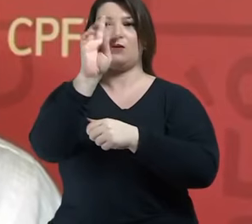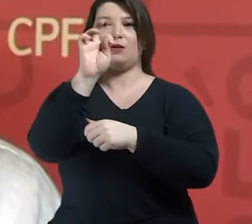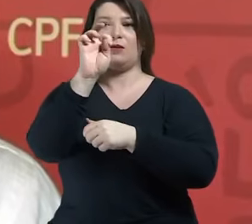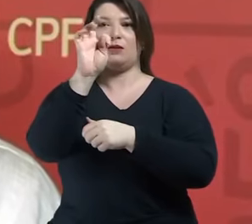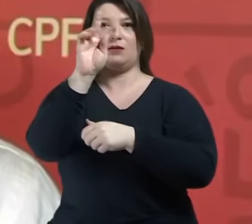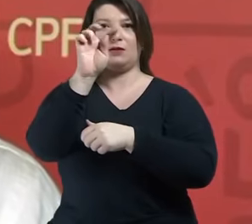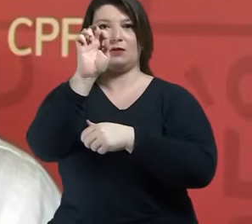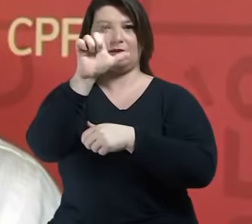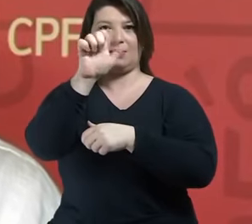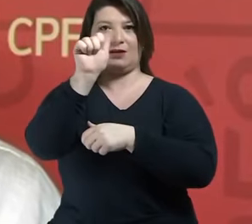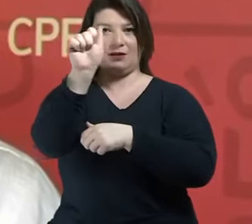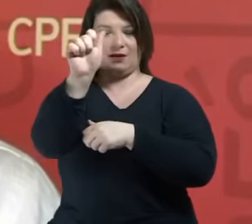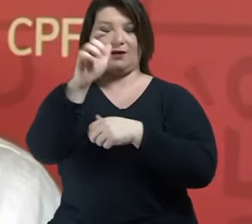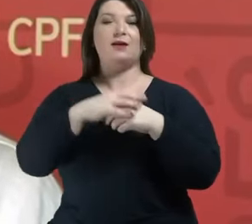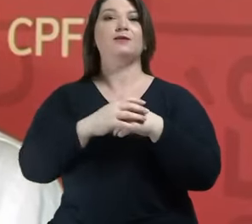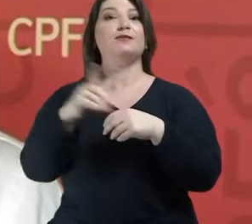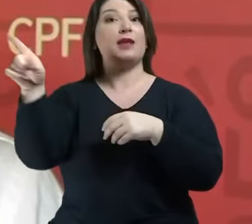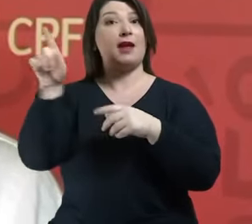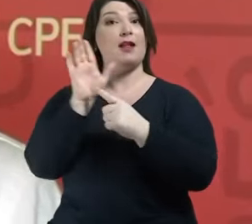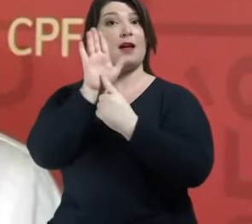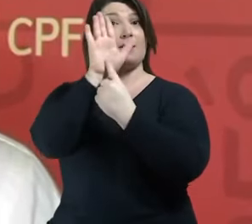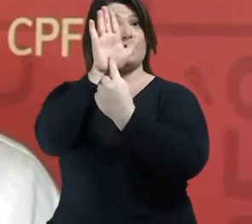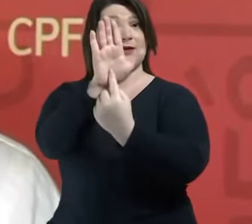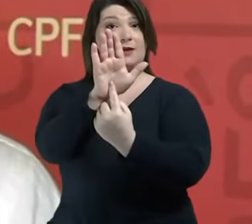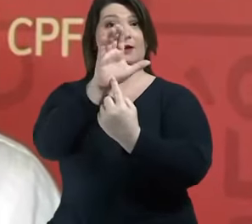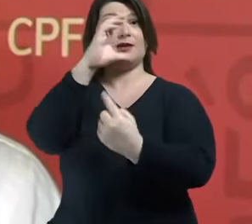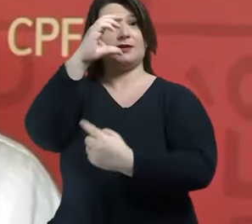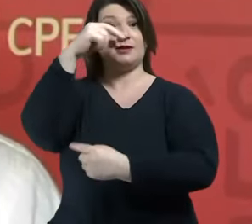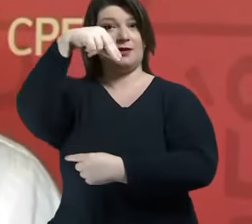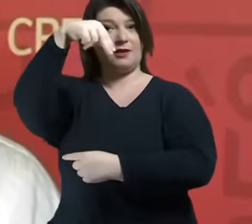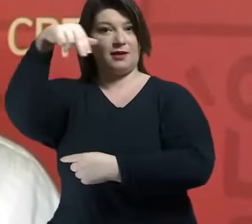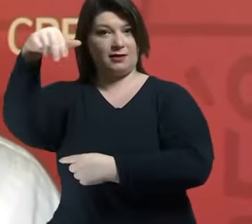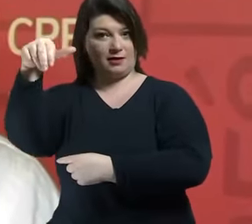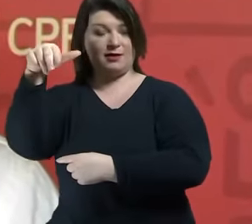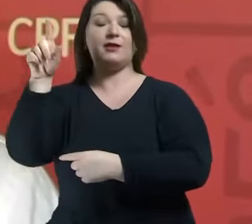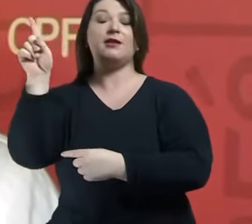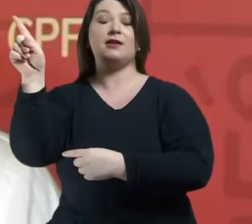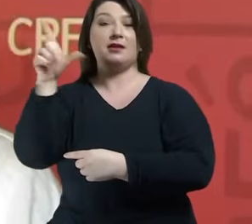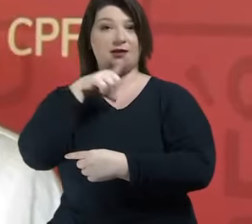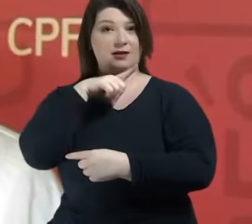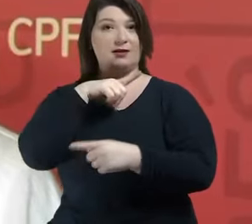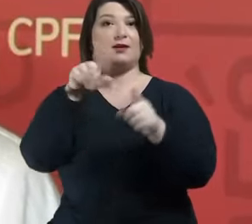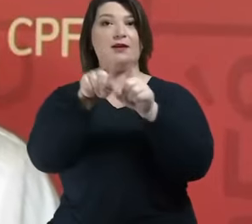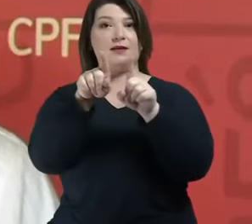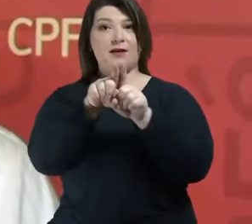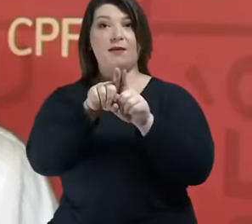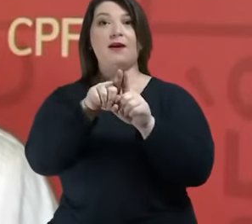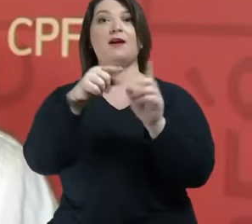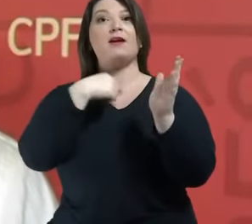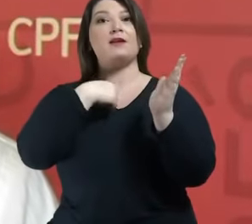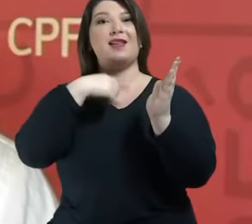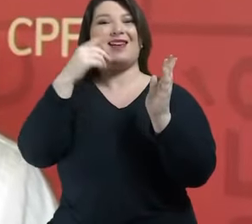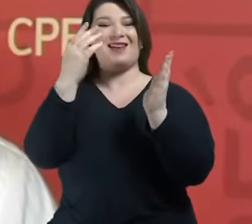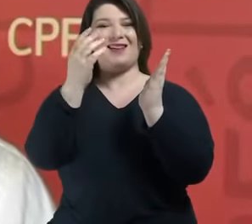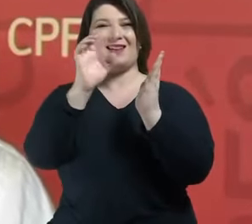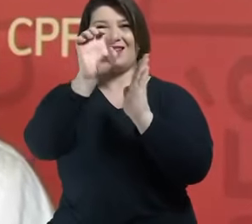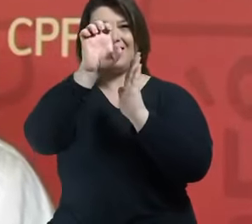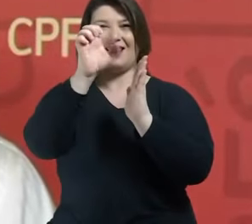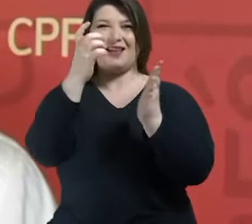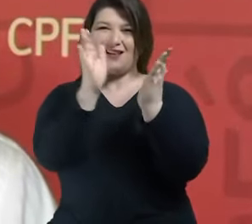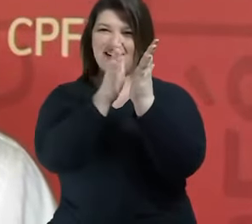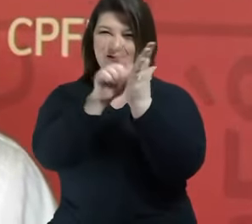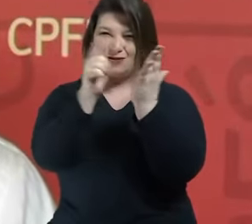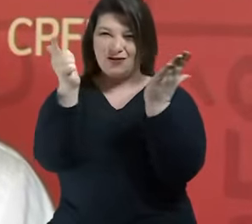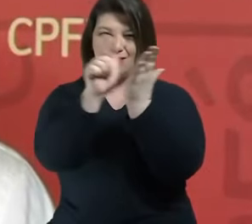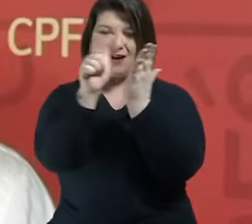CNN Brasil Tonight. É colunista fixo do jornal Estado de São Paulo e presença de destaque na imprensa nacional.